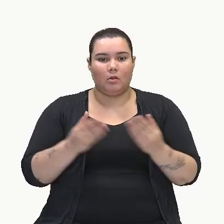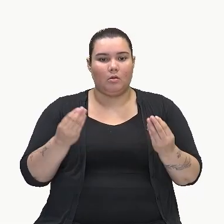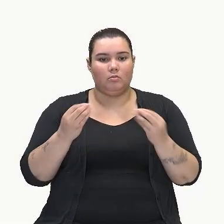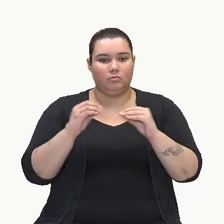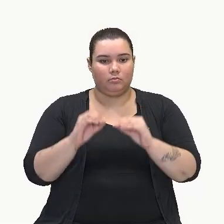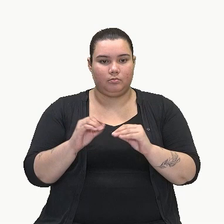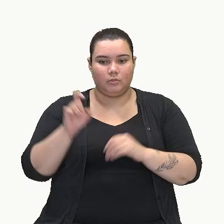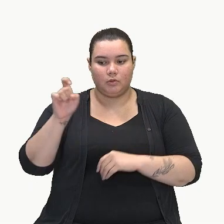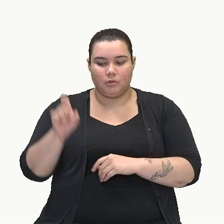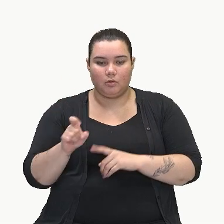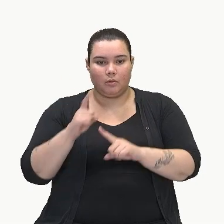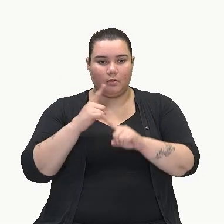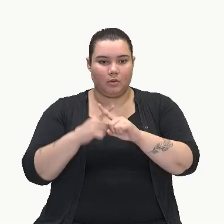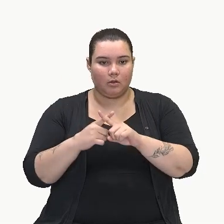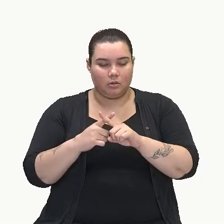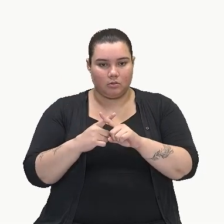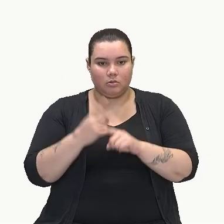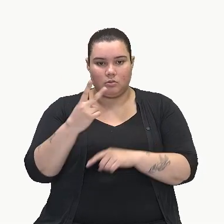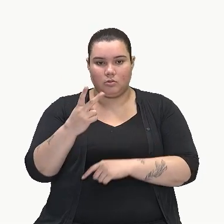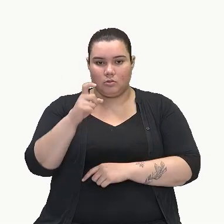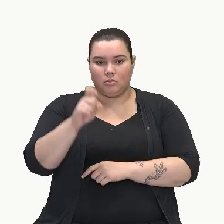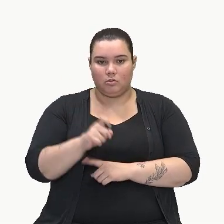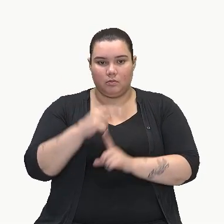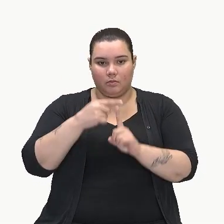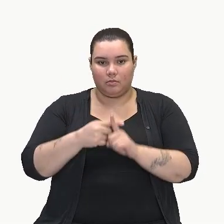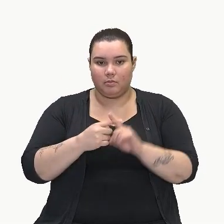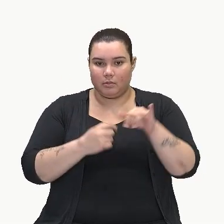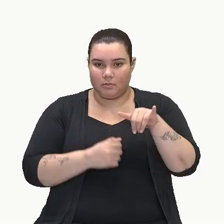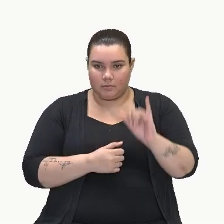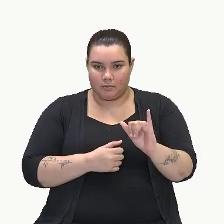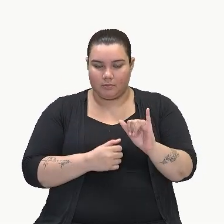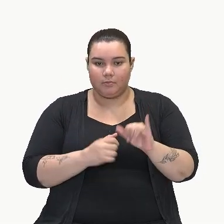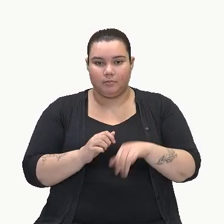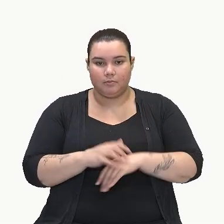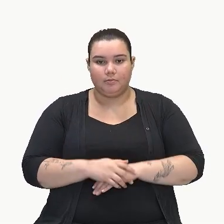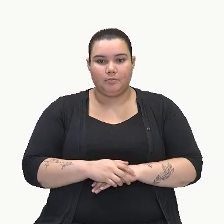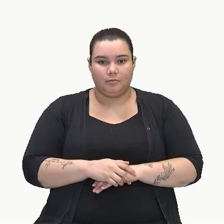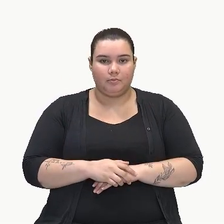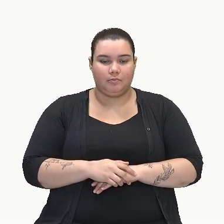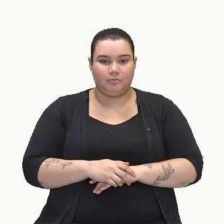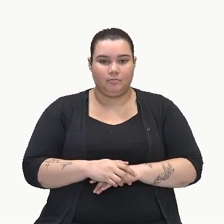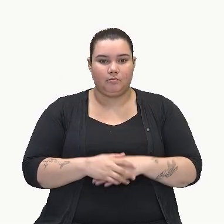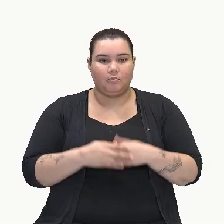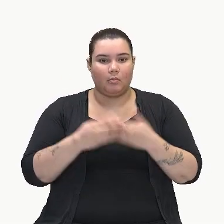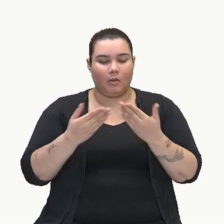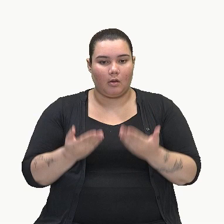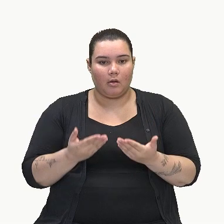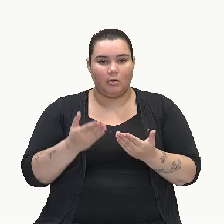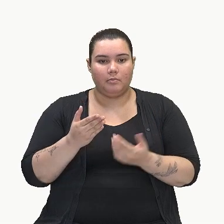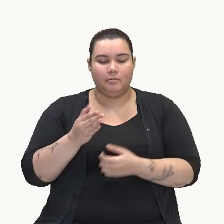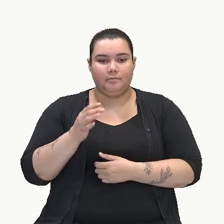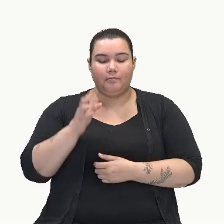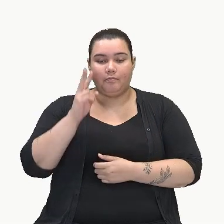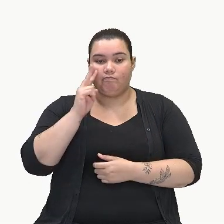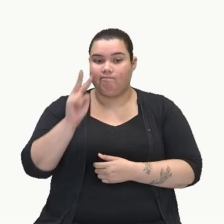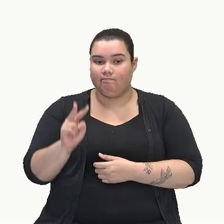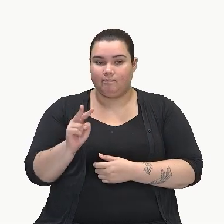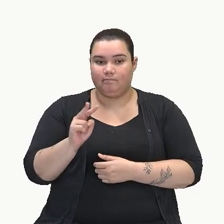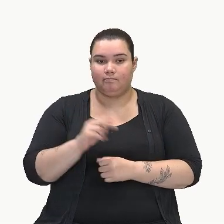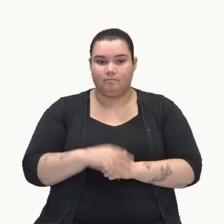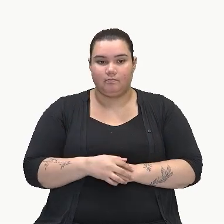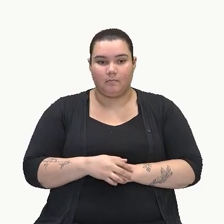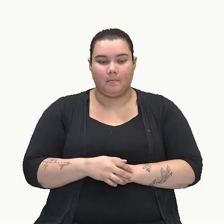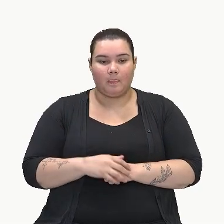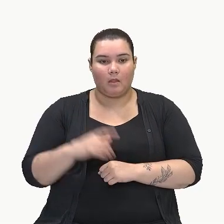x vezes 2x mais y. Sempre que a gente tiver, ó, um